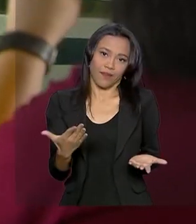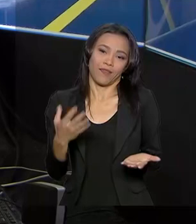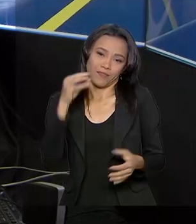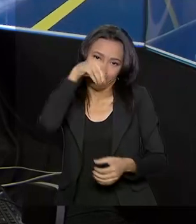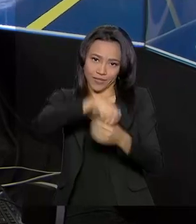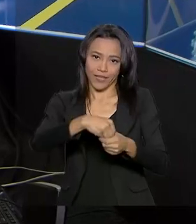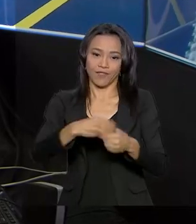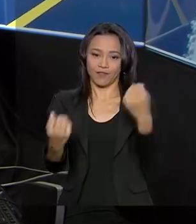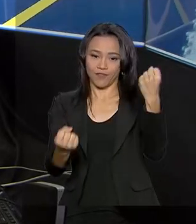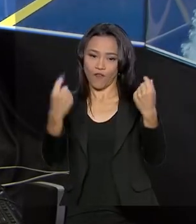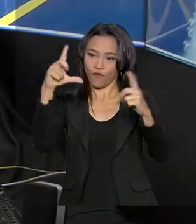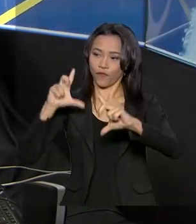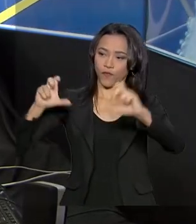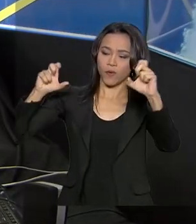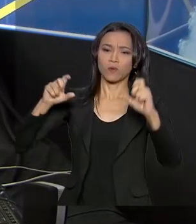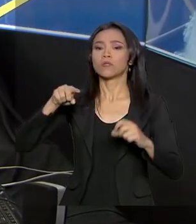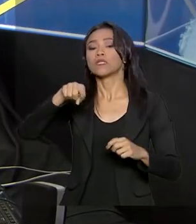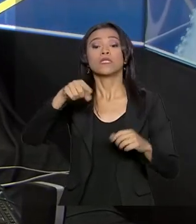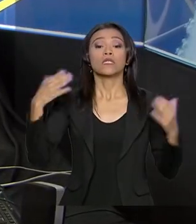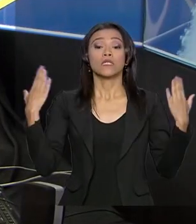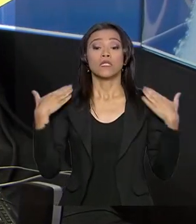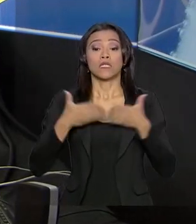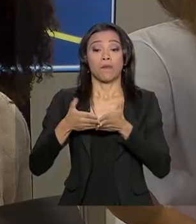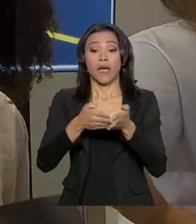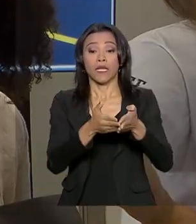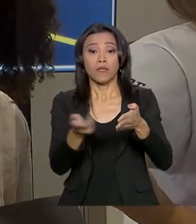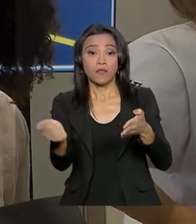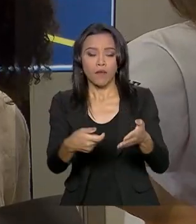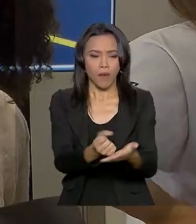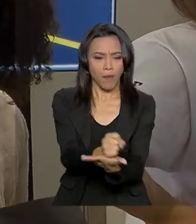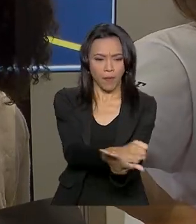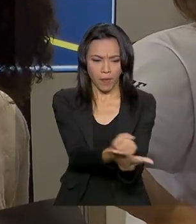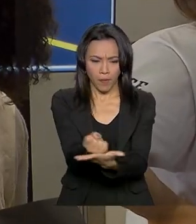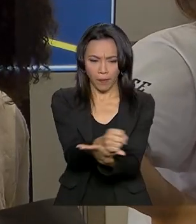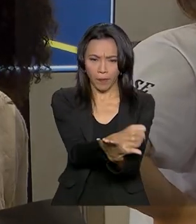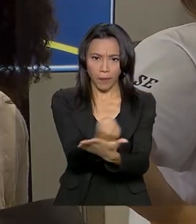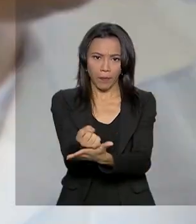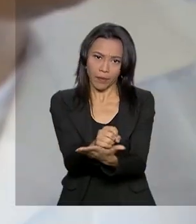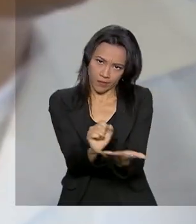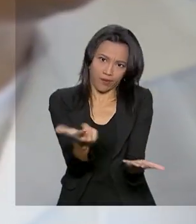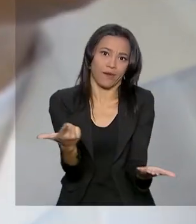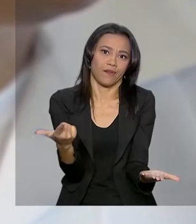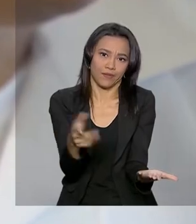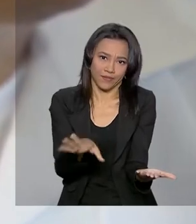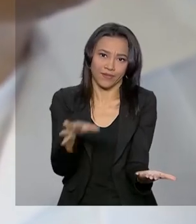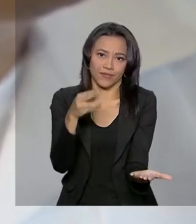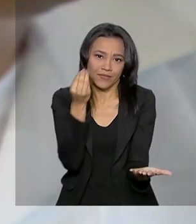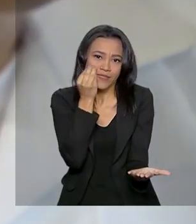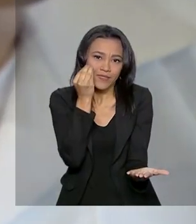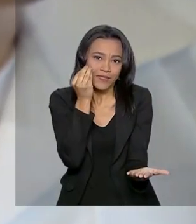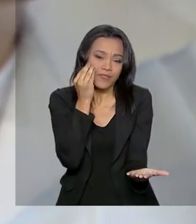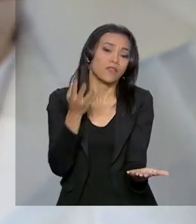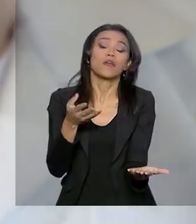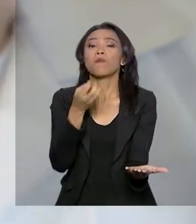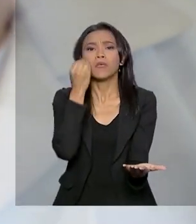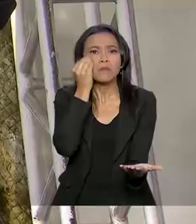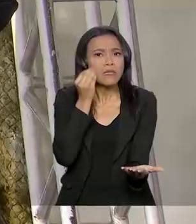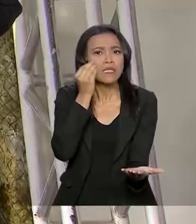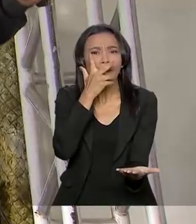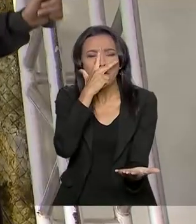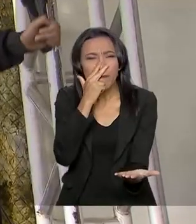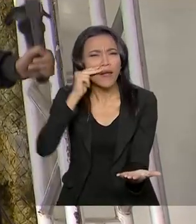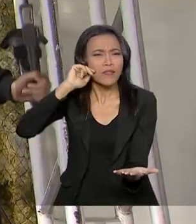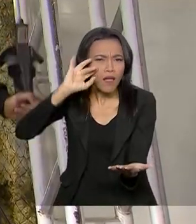dele. Na Marinha é possível conduzir um navio, pelo simulador, claro. Mas a experiência parece bem real.